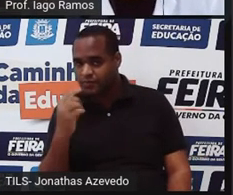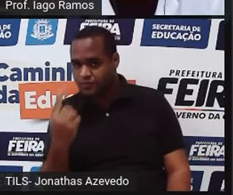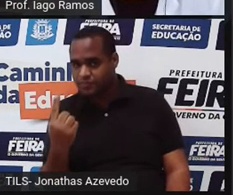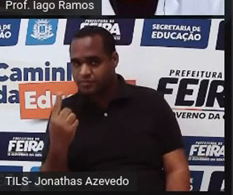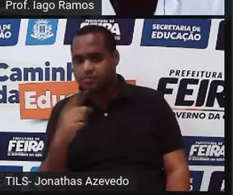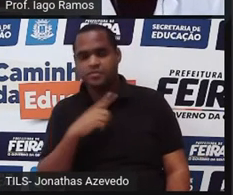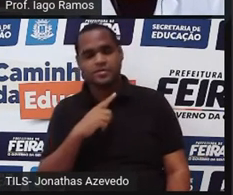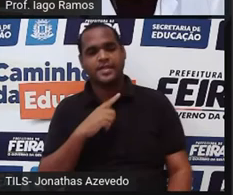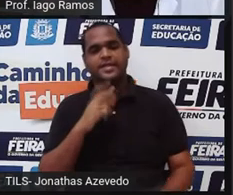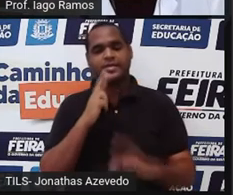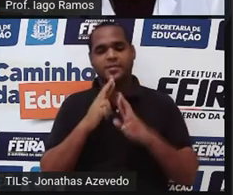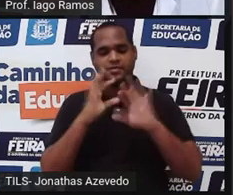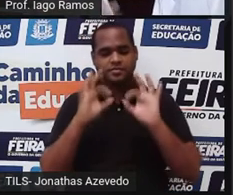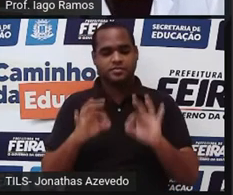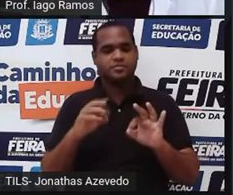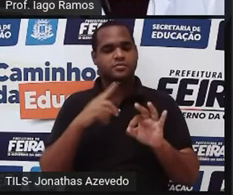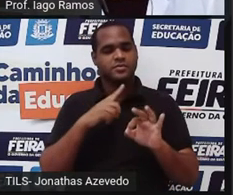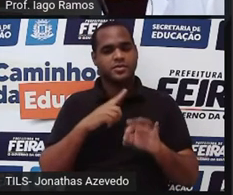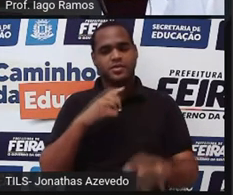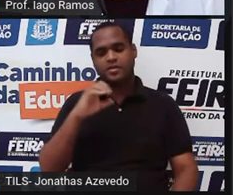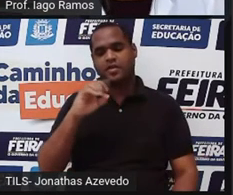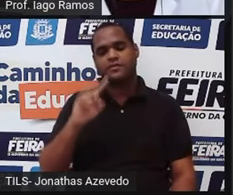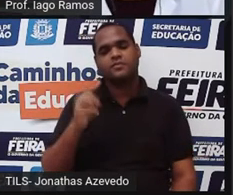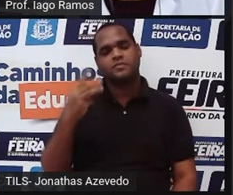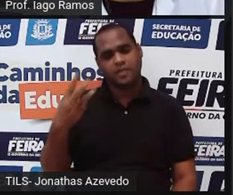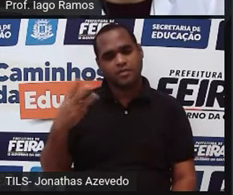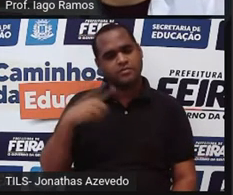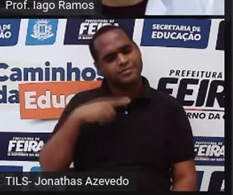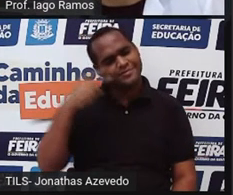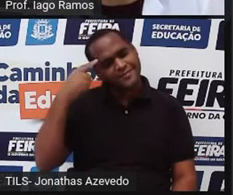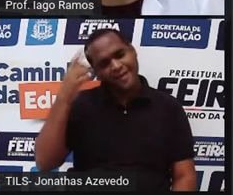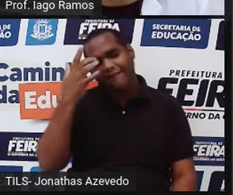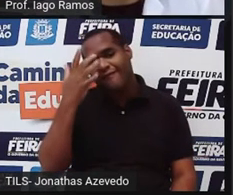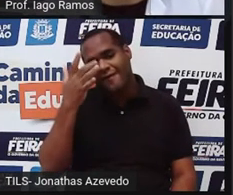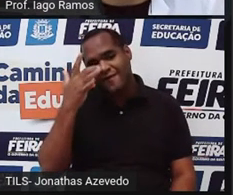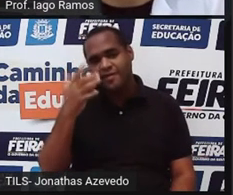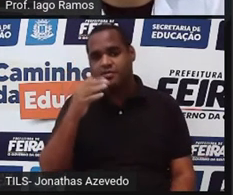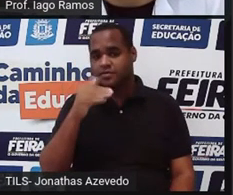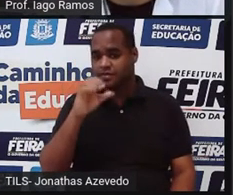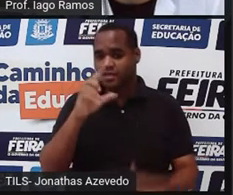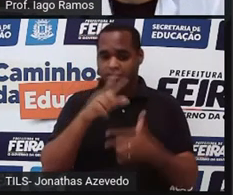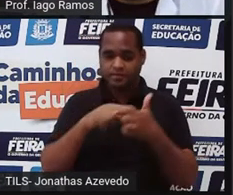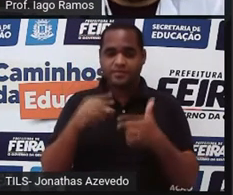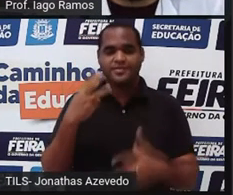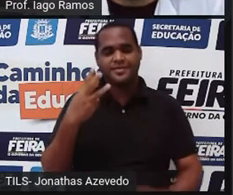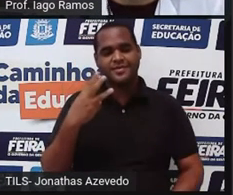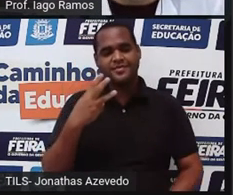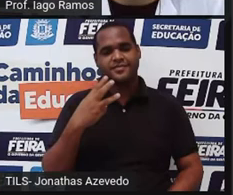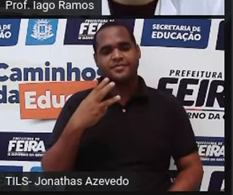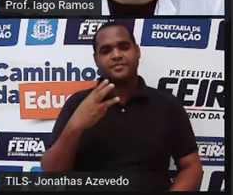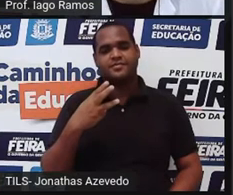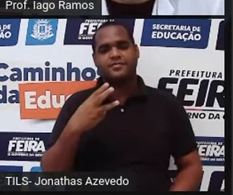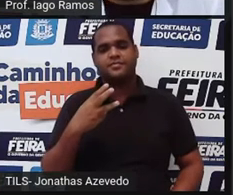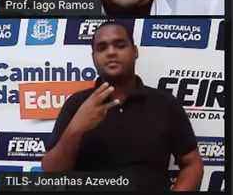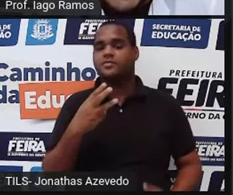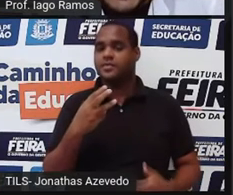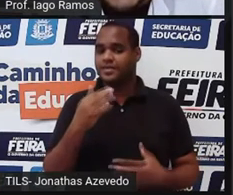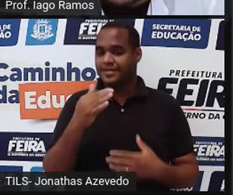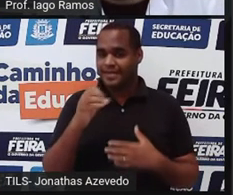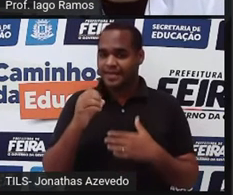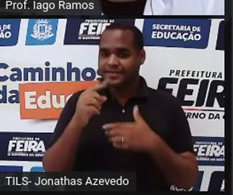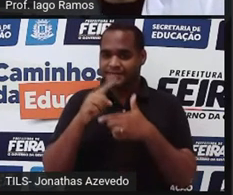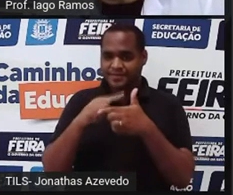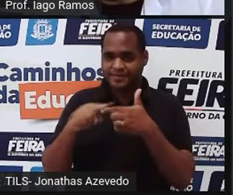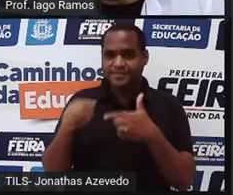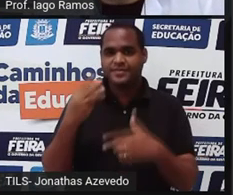no resultado aparece um 0 e uma vírgula. Aí agora eu faço 10 dividido por 3. Procuro um número que vezes 3